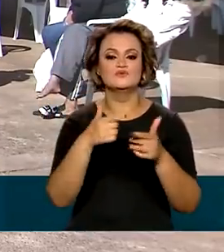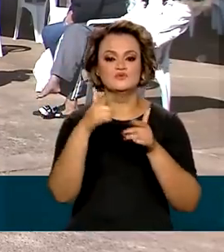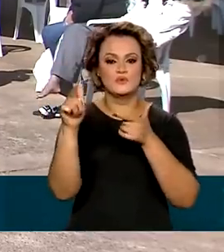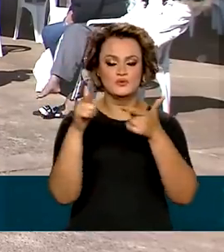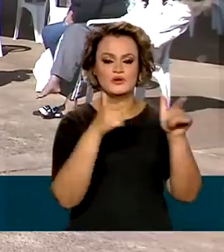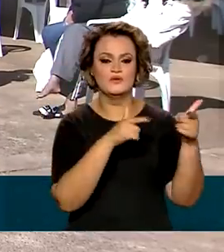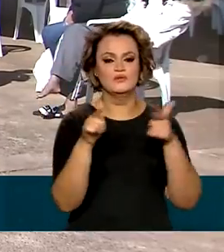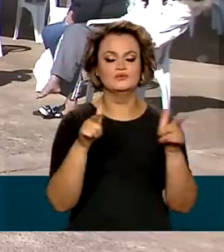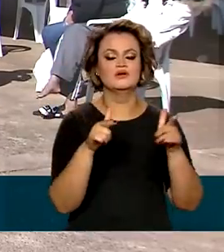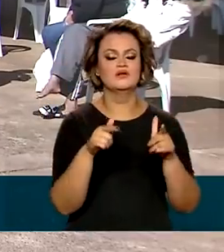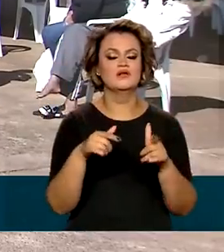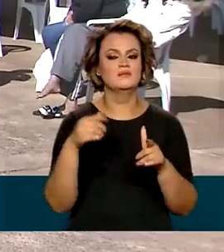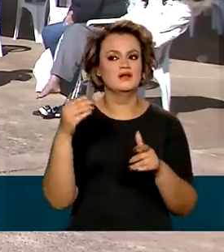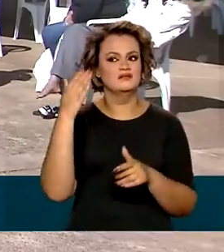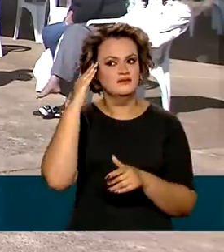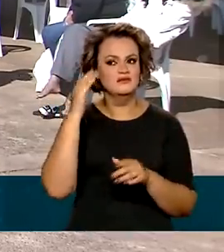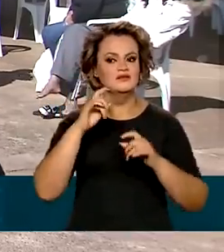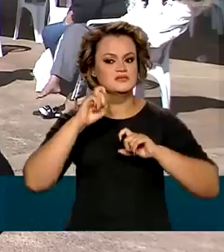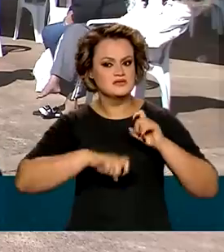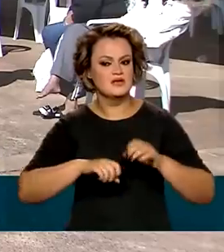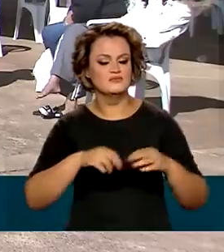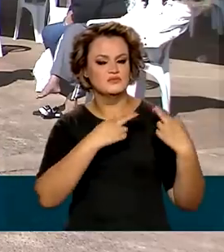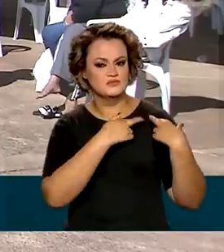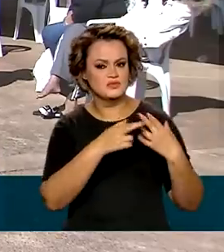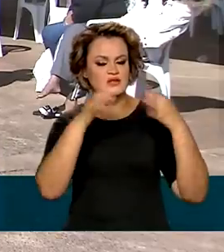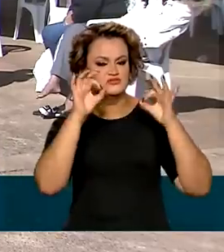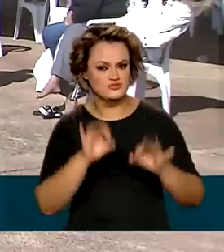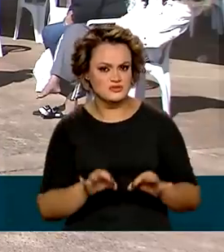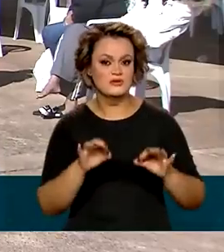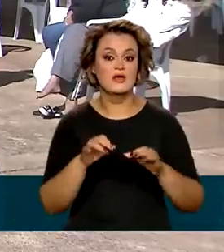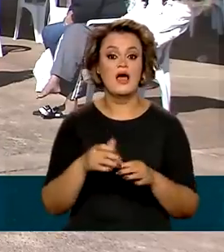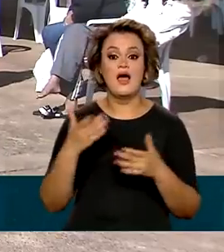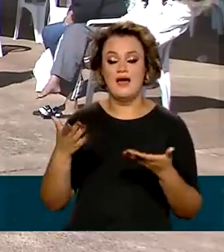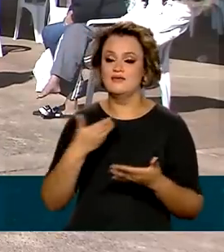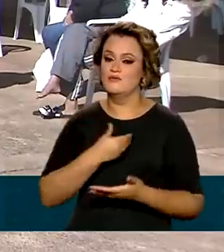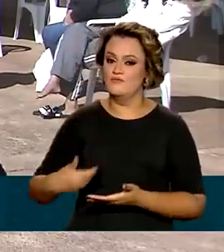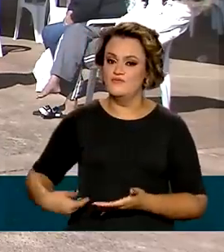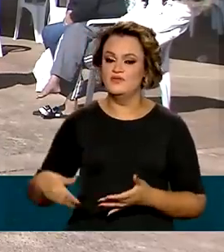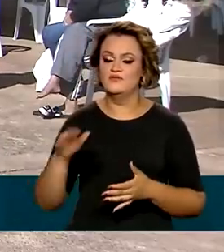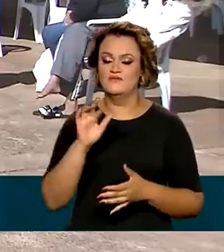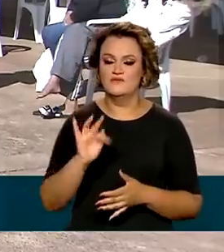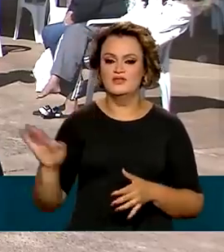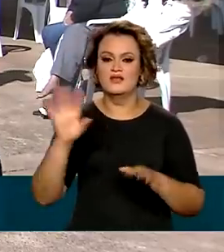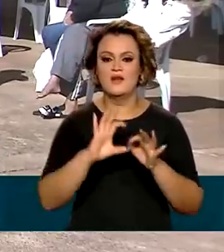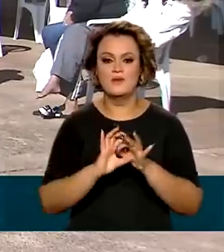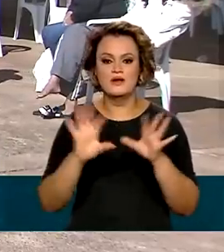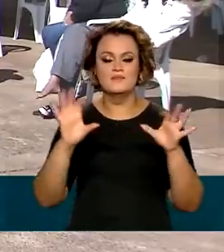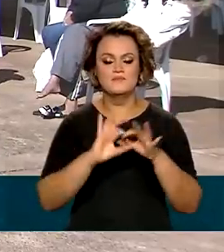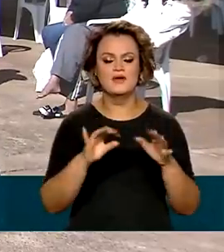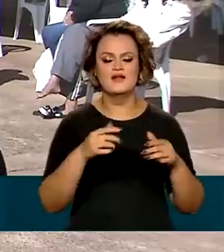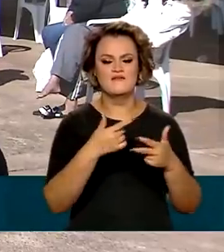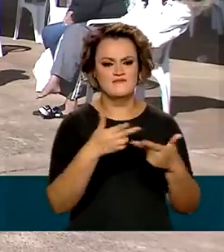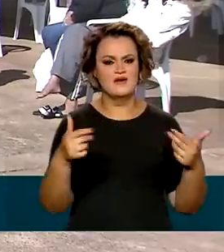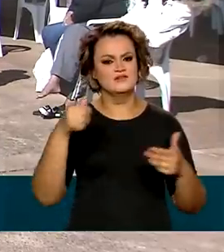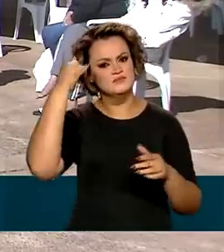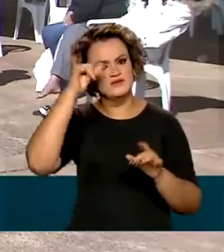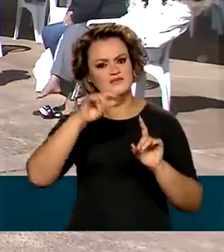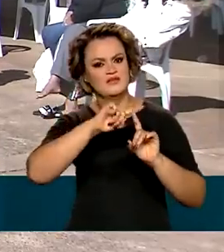sexualidade responsável, o governo federal disponibiliza diversos tipos de métodos